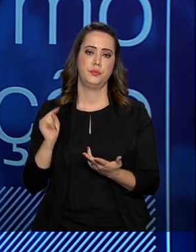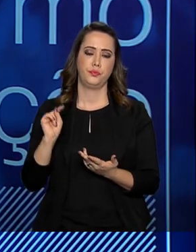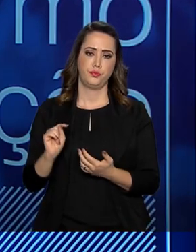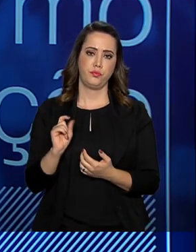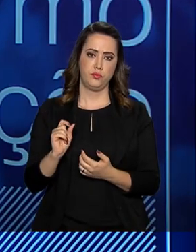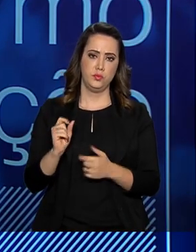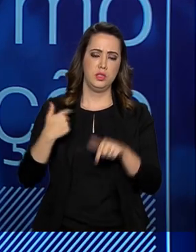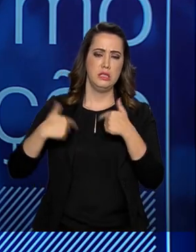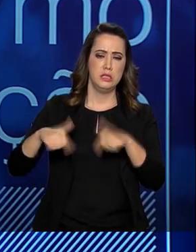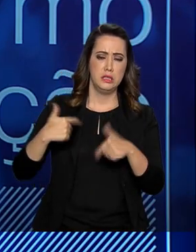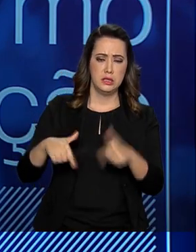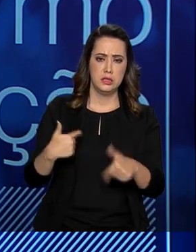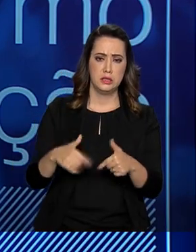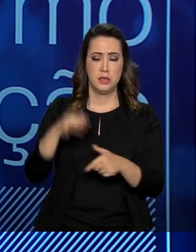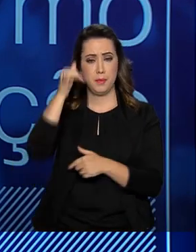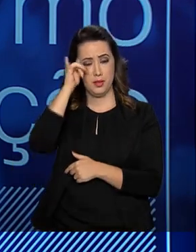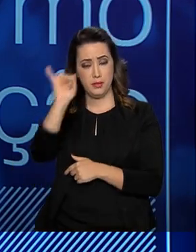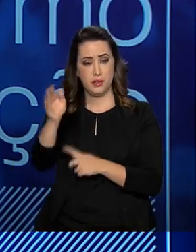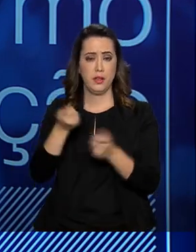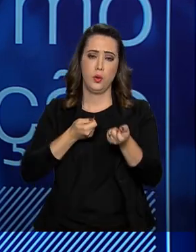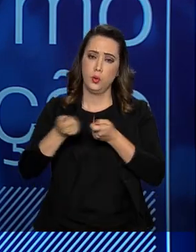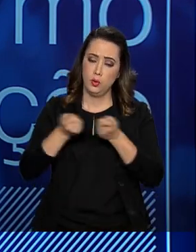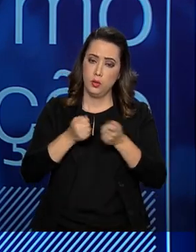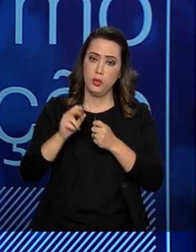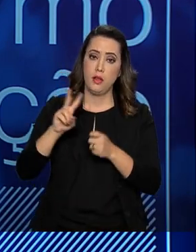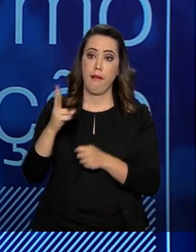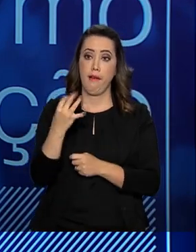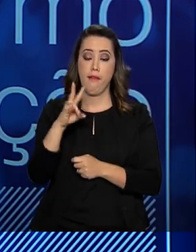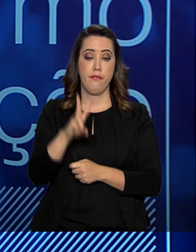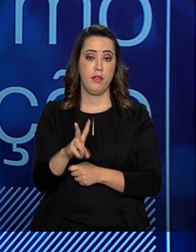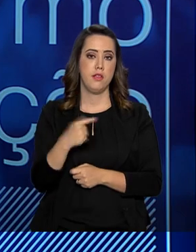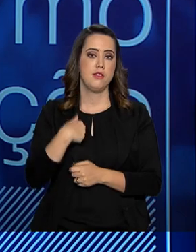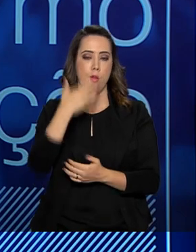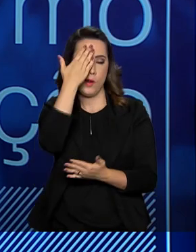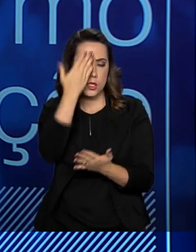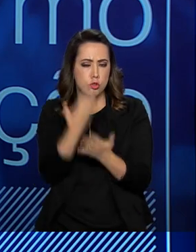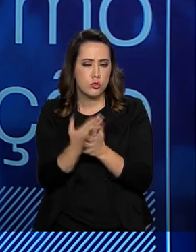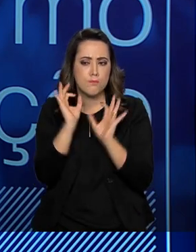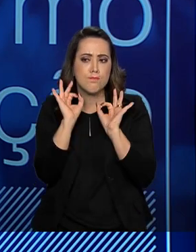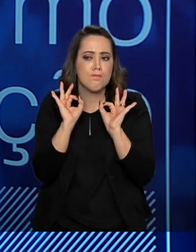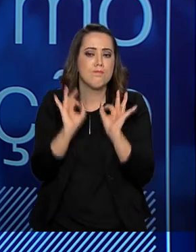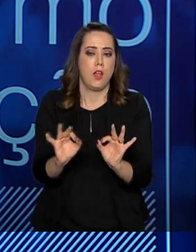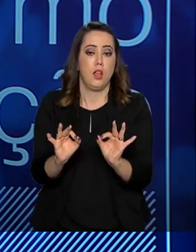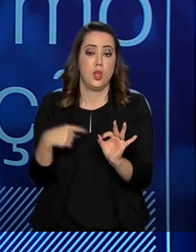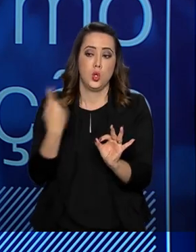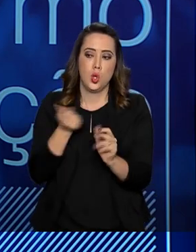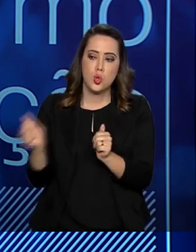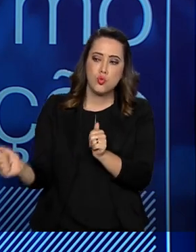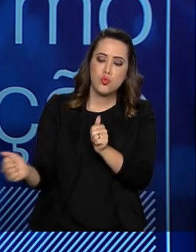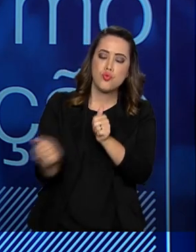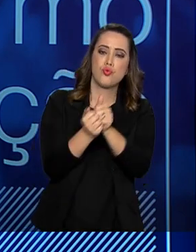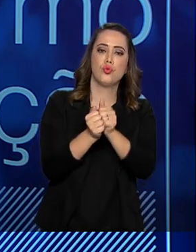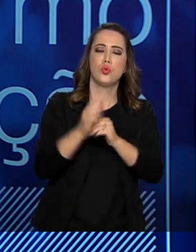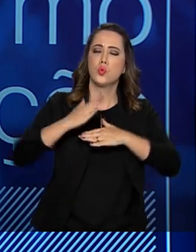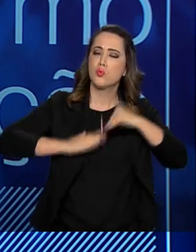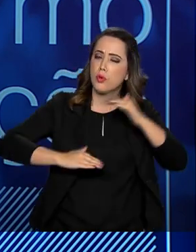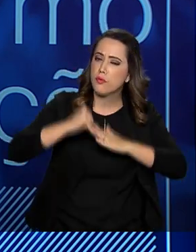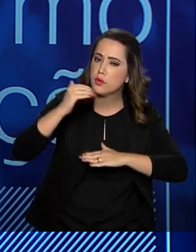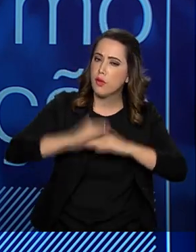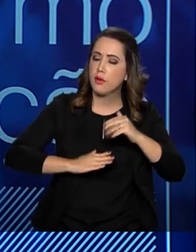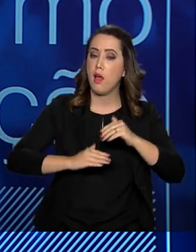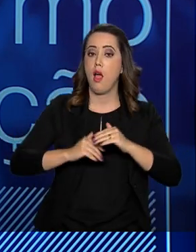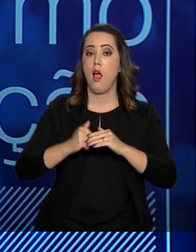atividades de prevenção e controle HIV e eu tenho certeza que junto com os profissionais